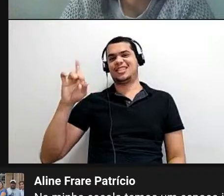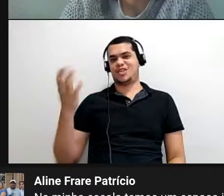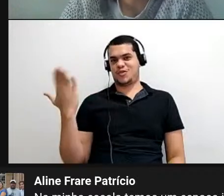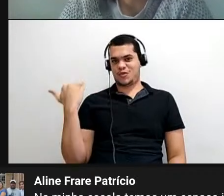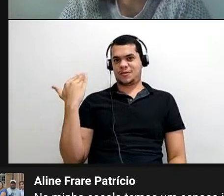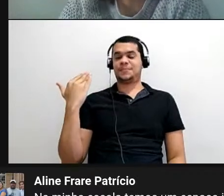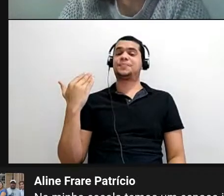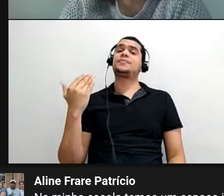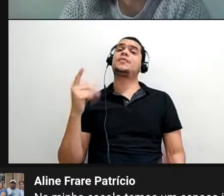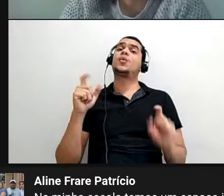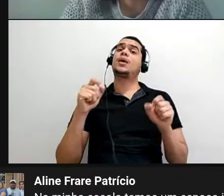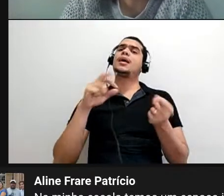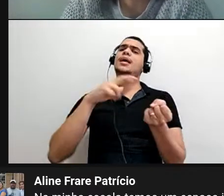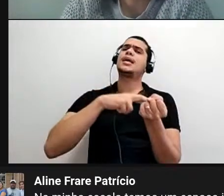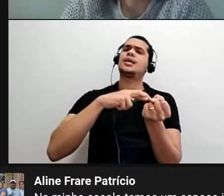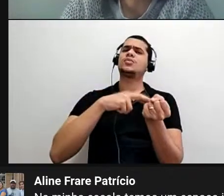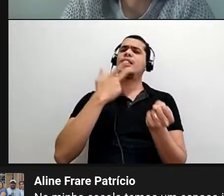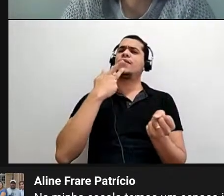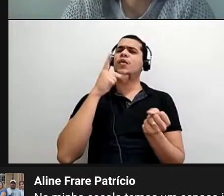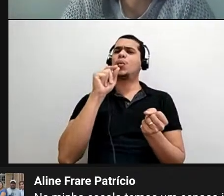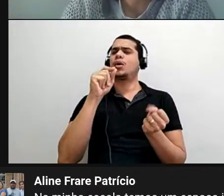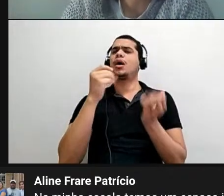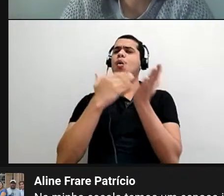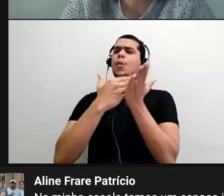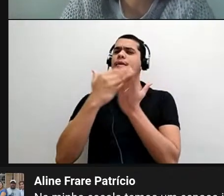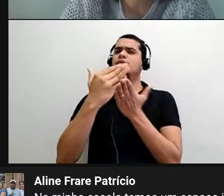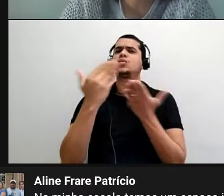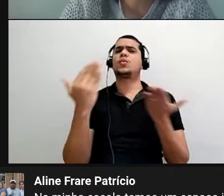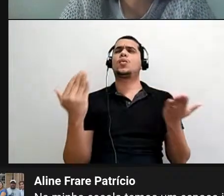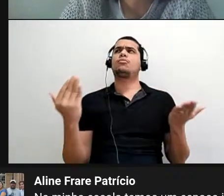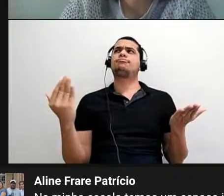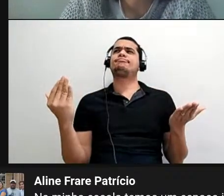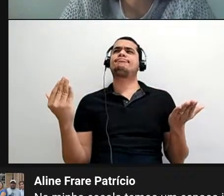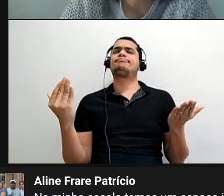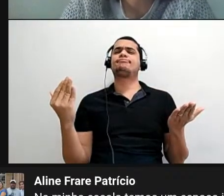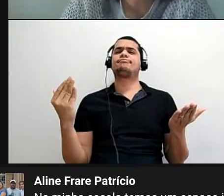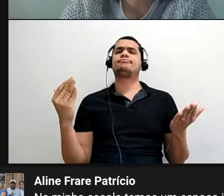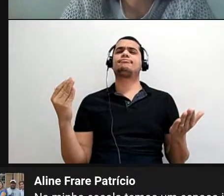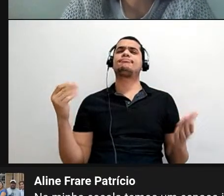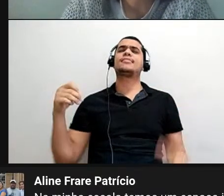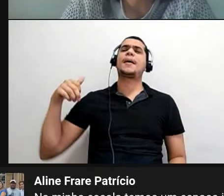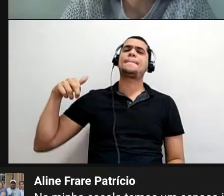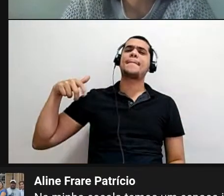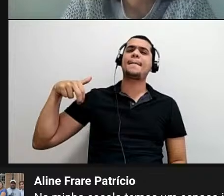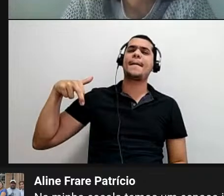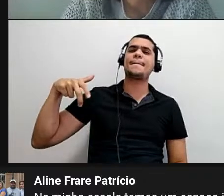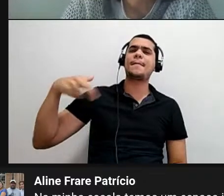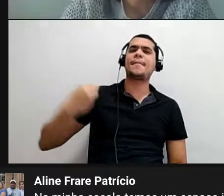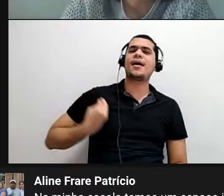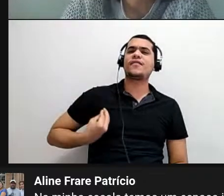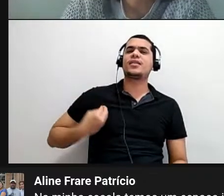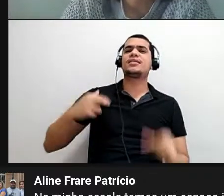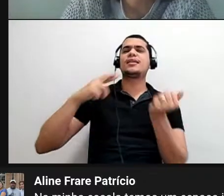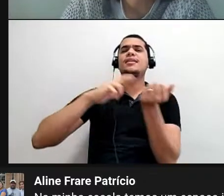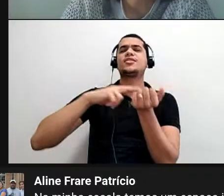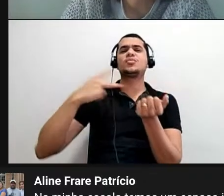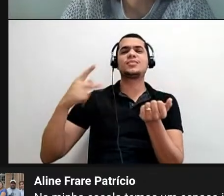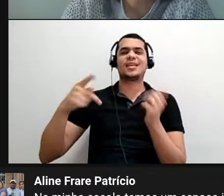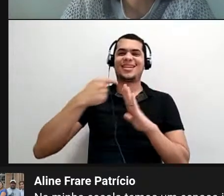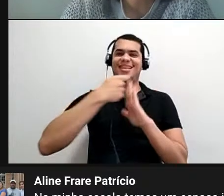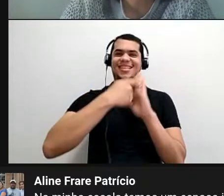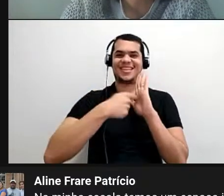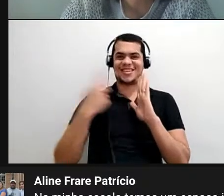É esse nosso ritmo, ela falou que começou a caminhar no ritmo dela de forma diferente a partir desse texto que a gente foi